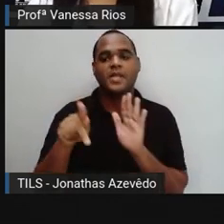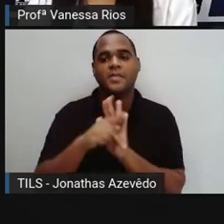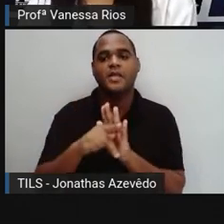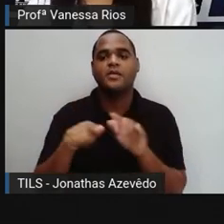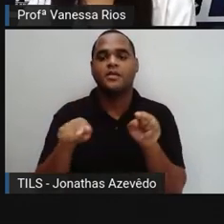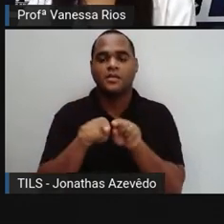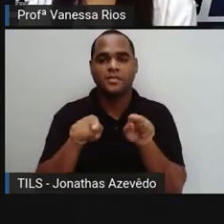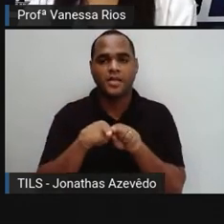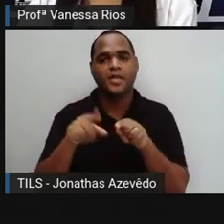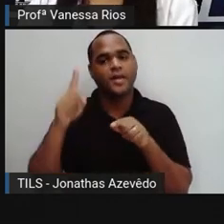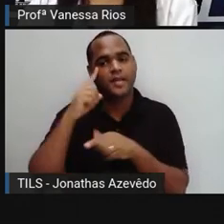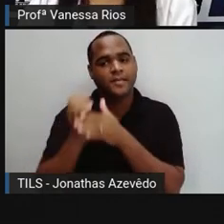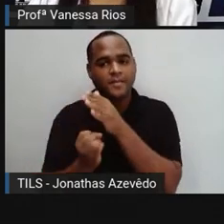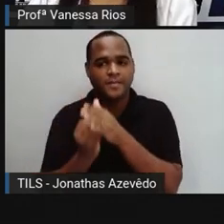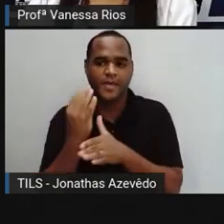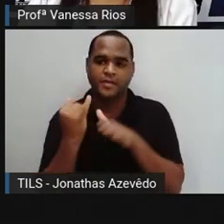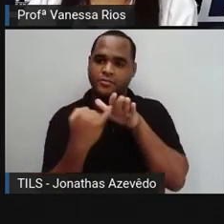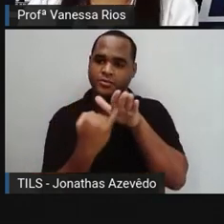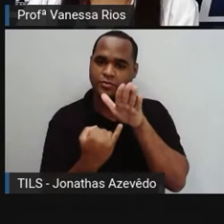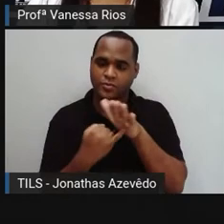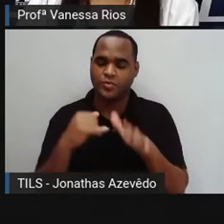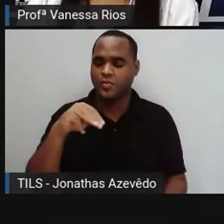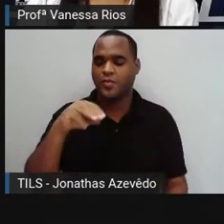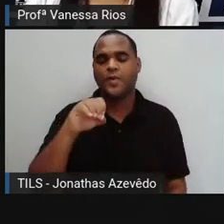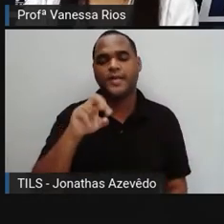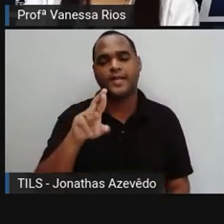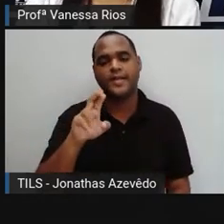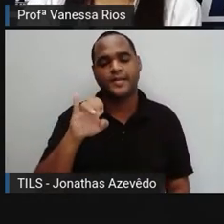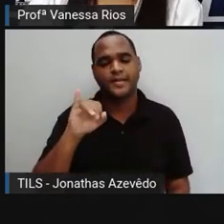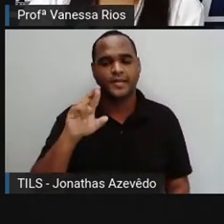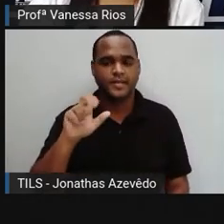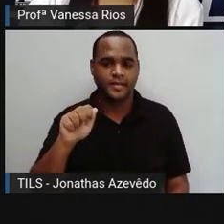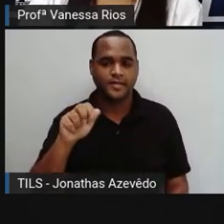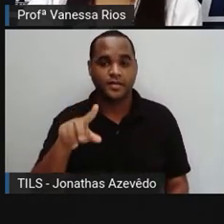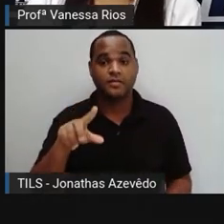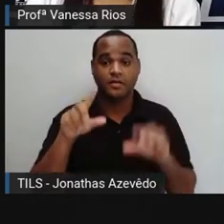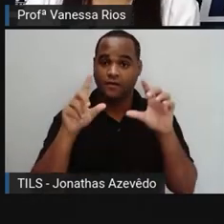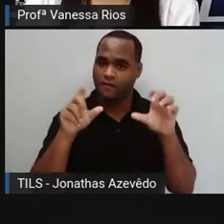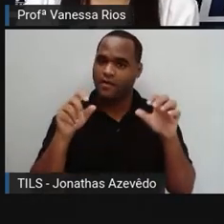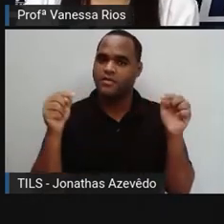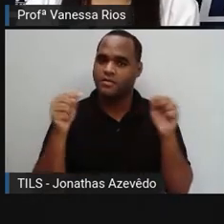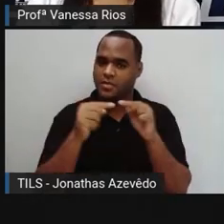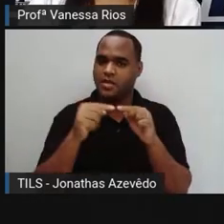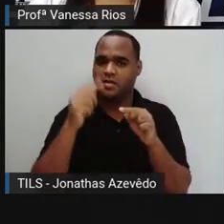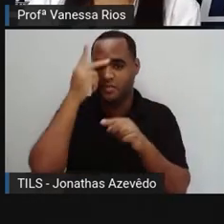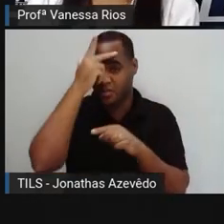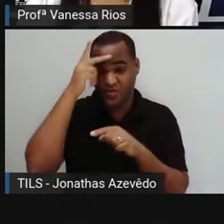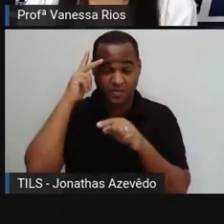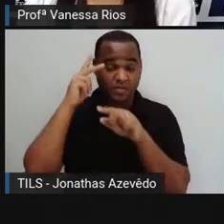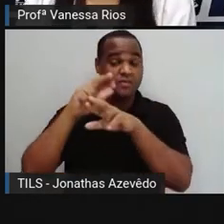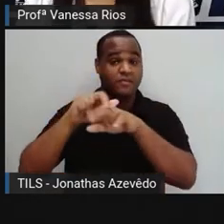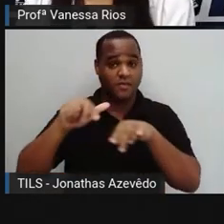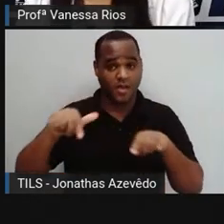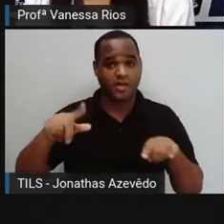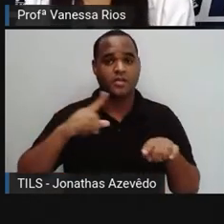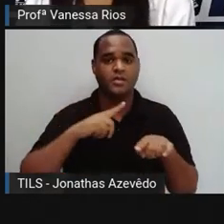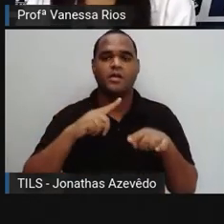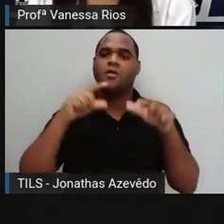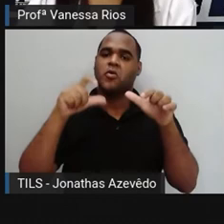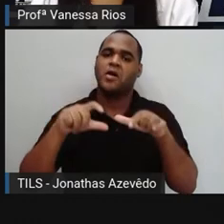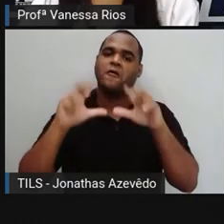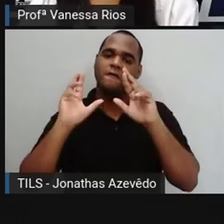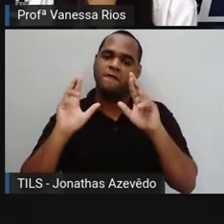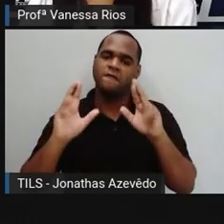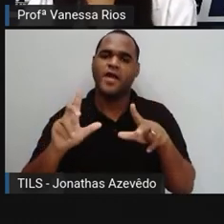ao acervo do Instituto Moreira Salles. E a gente já observa aí uma fotografia com mais pessoas, né? E um outro lugar